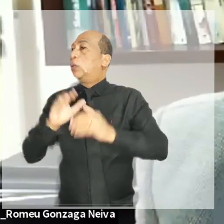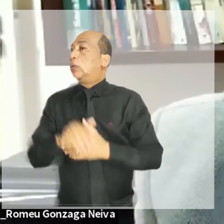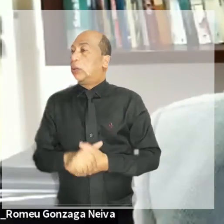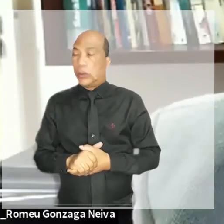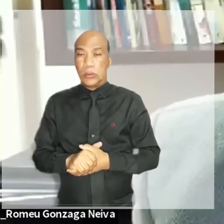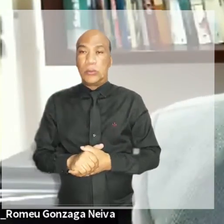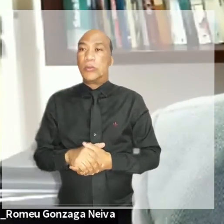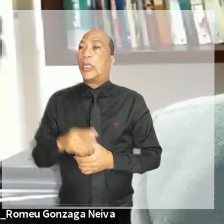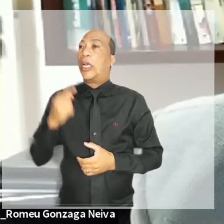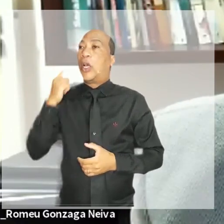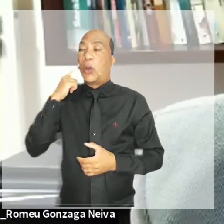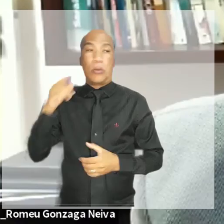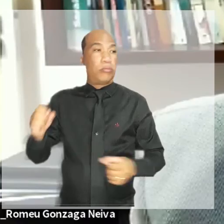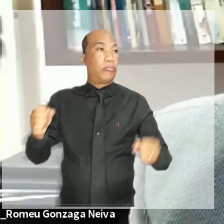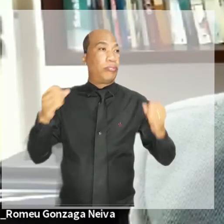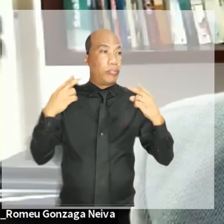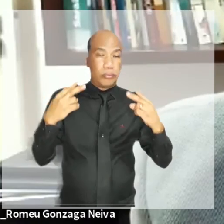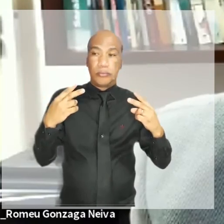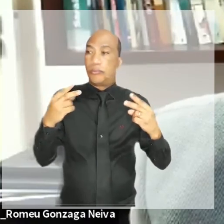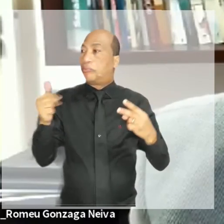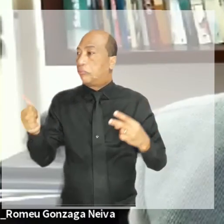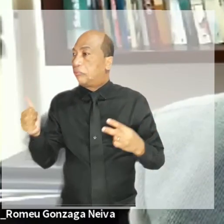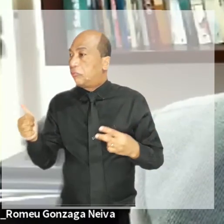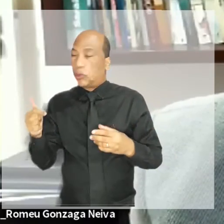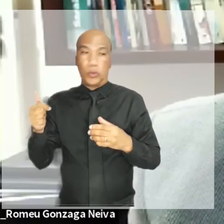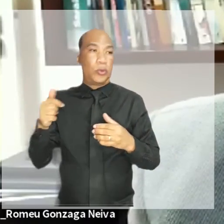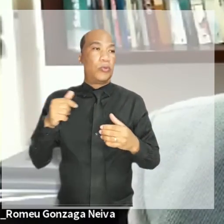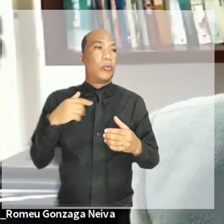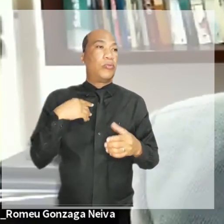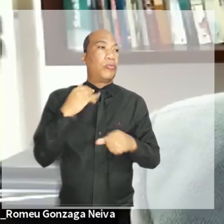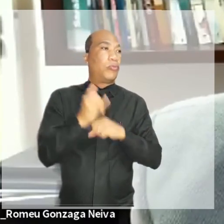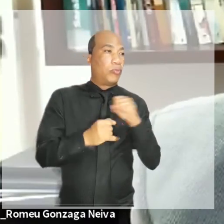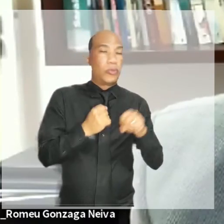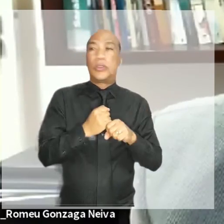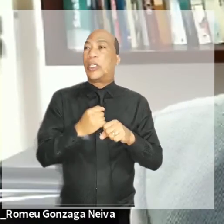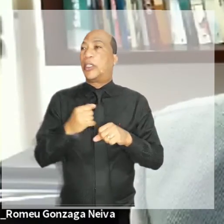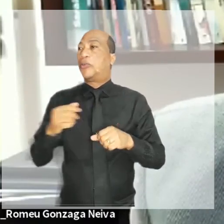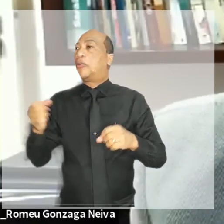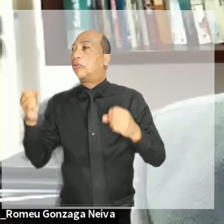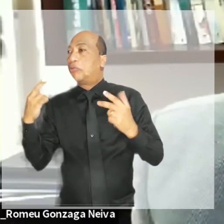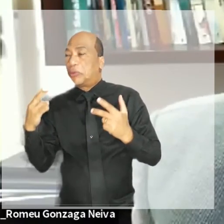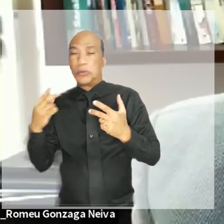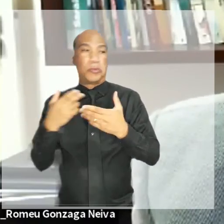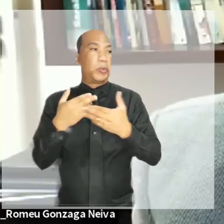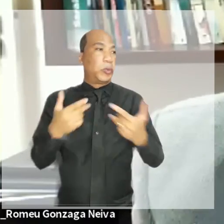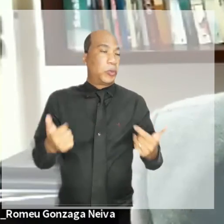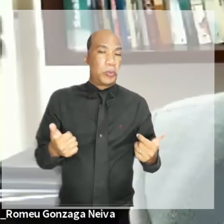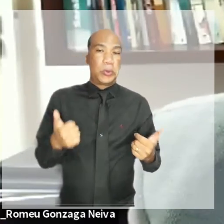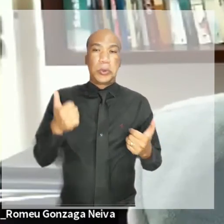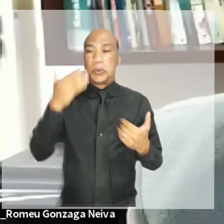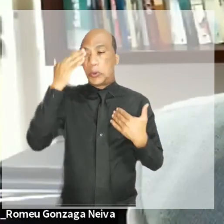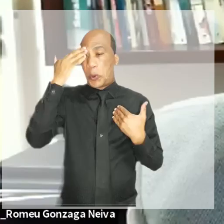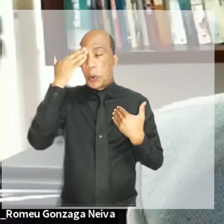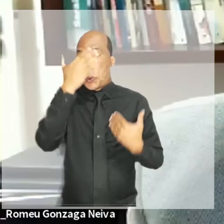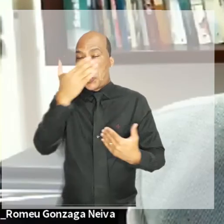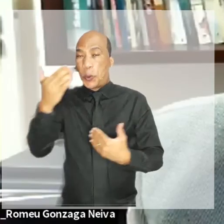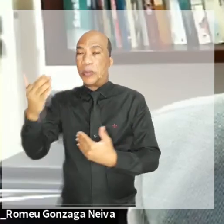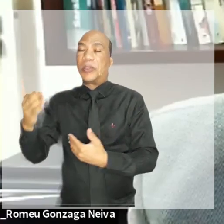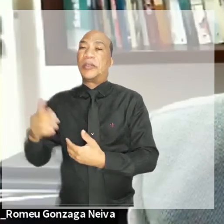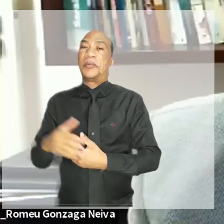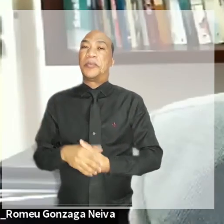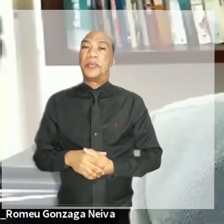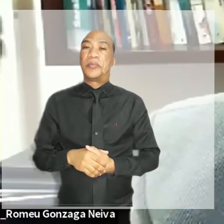e que, com suas presenças, emprestam brilho e prestígio ao evento, a